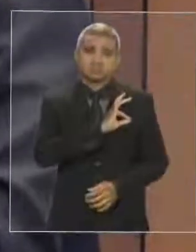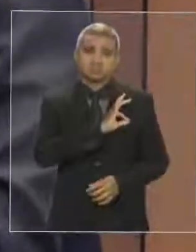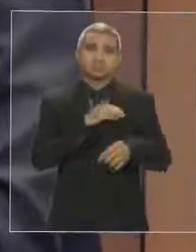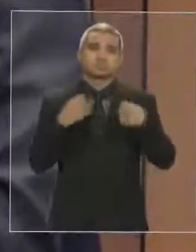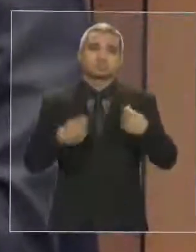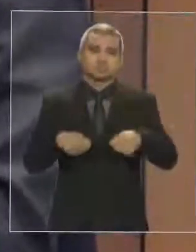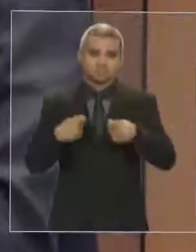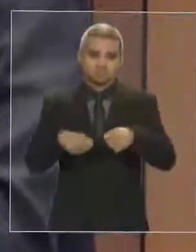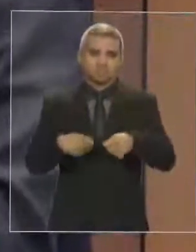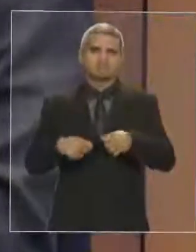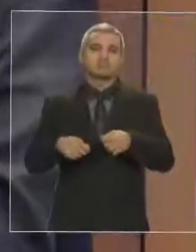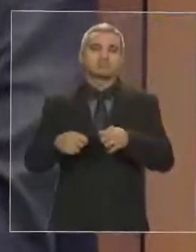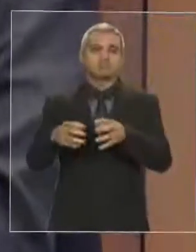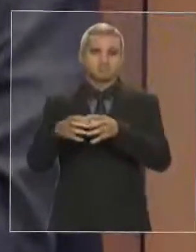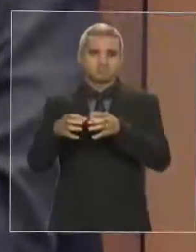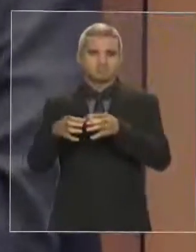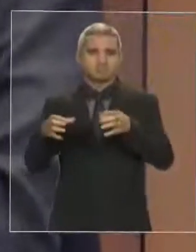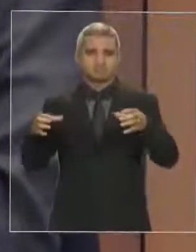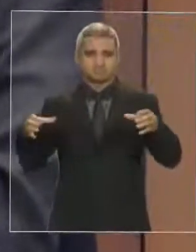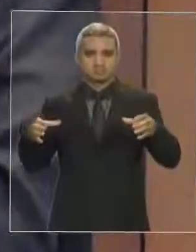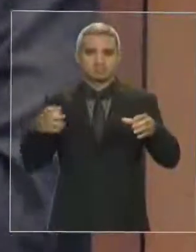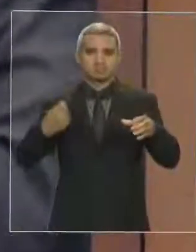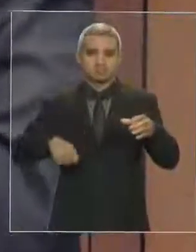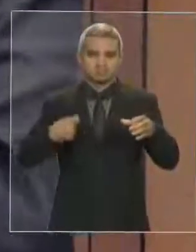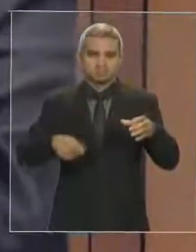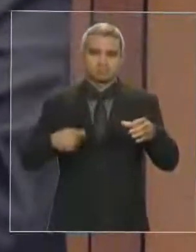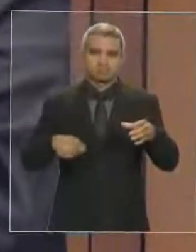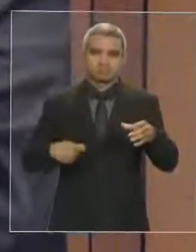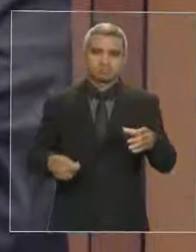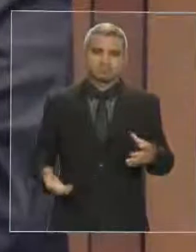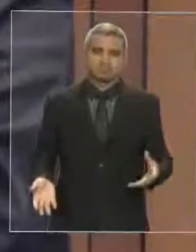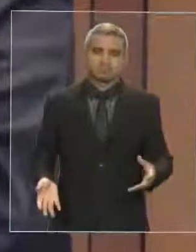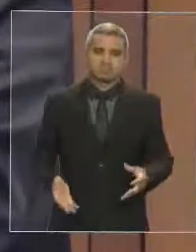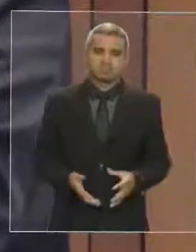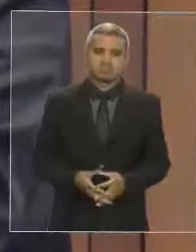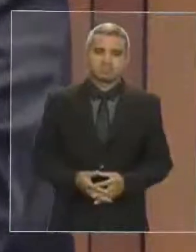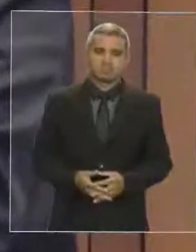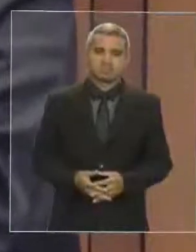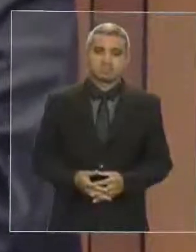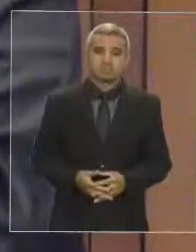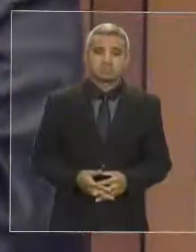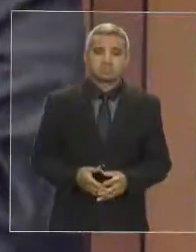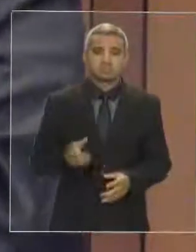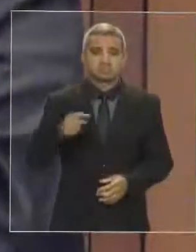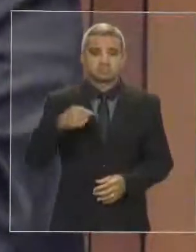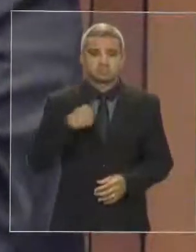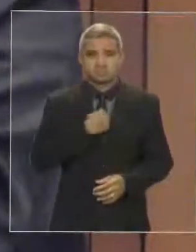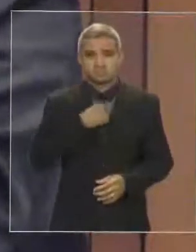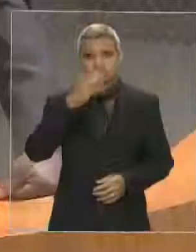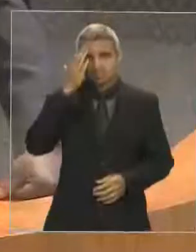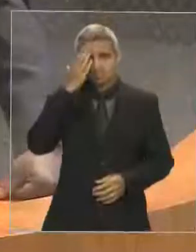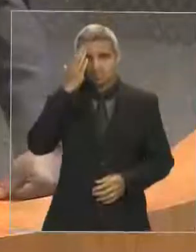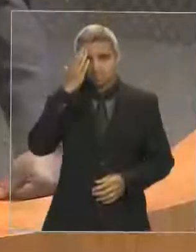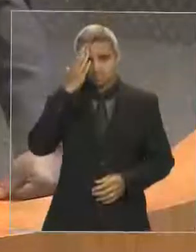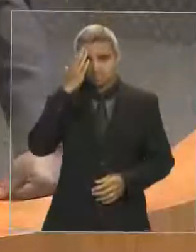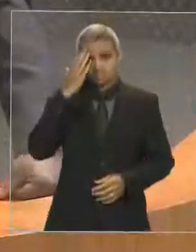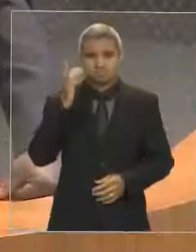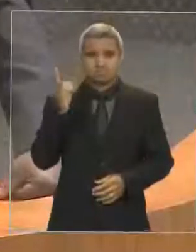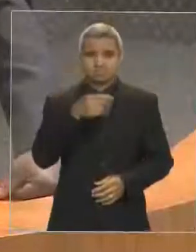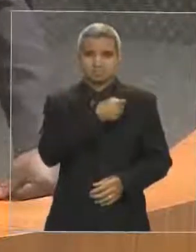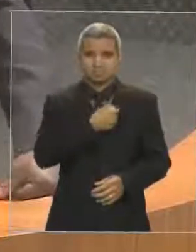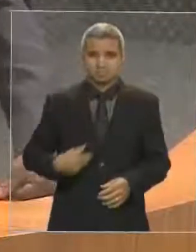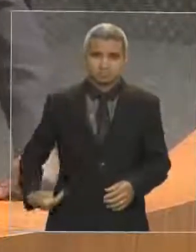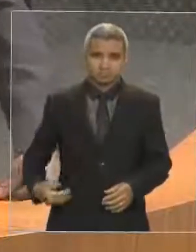Polícia é número. Nós temos a convicção de que dos esforços do governo do Estado